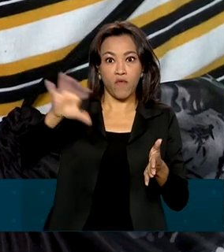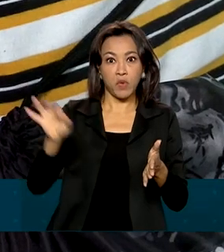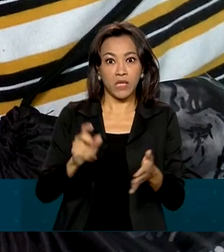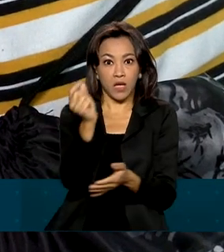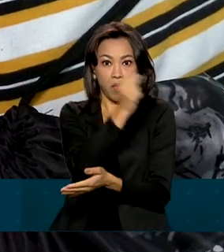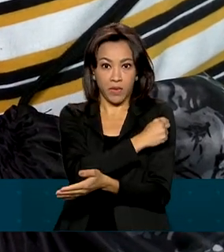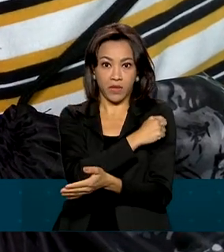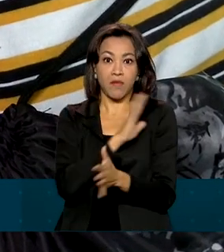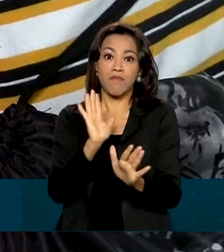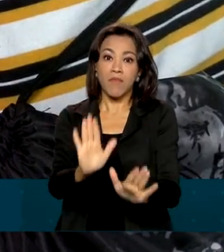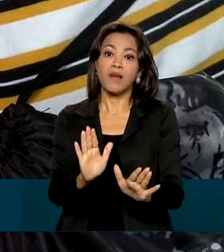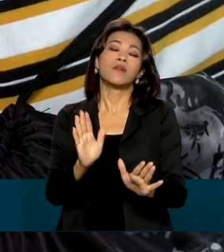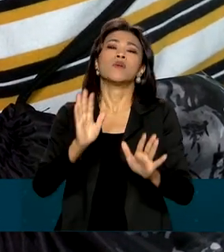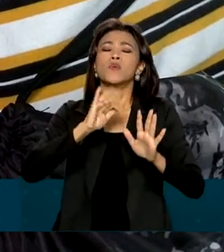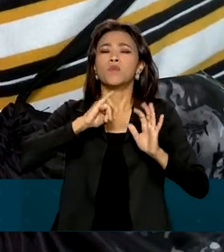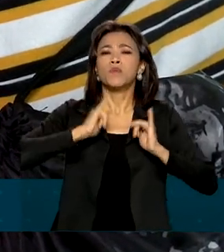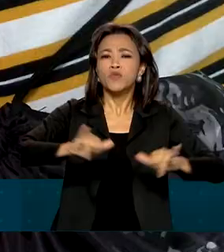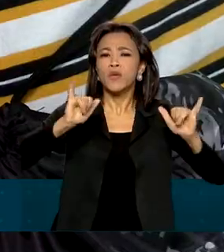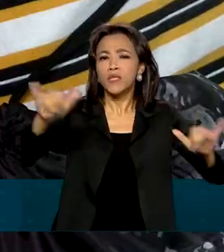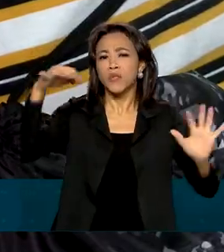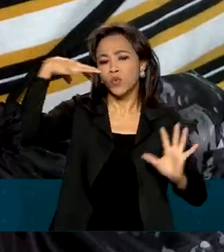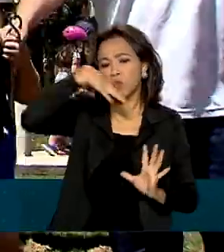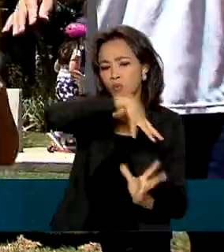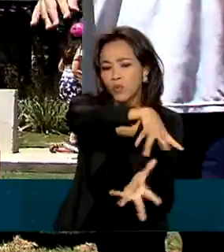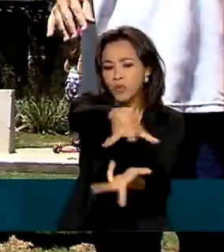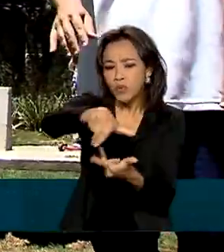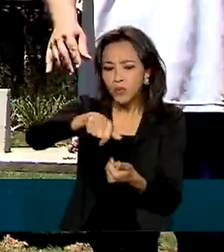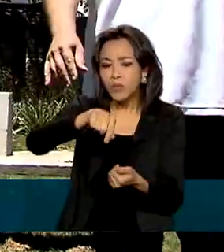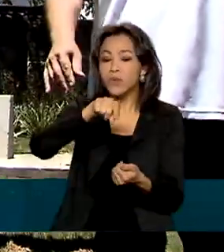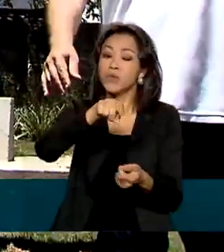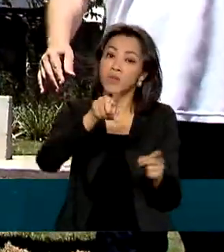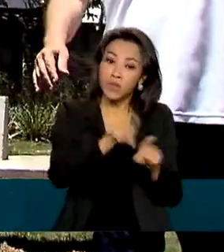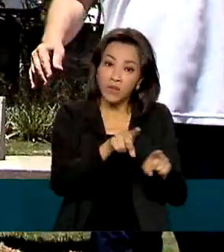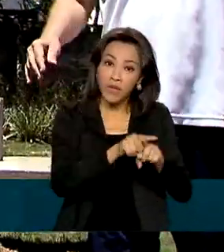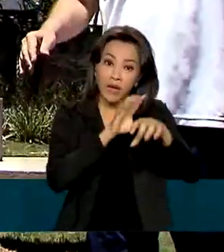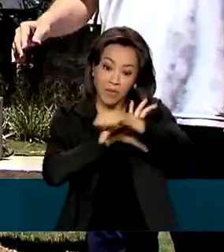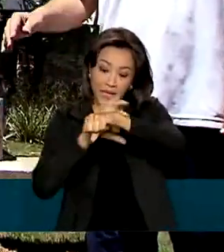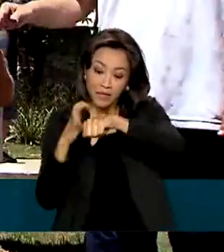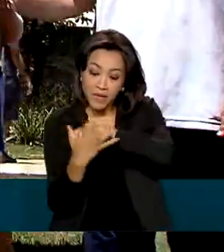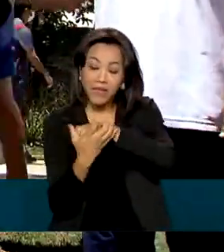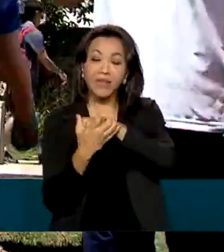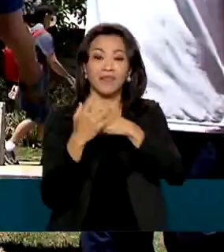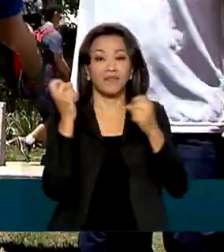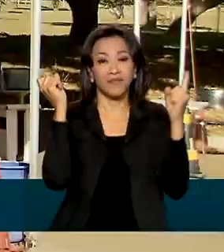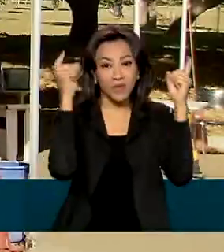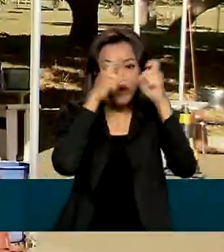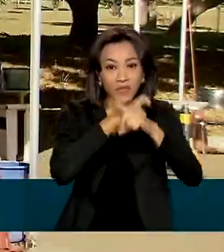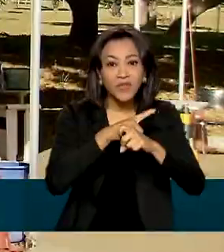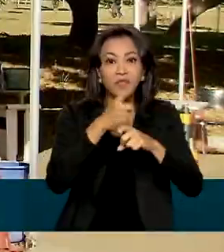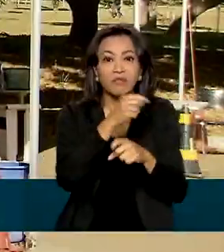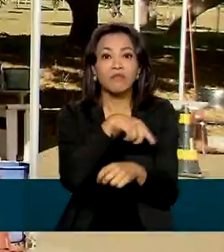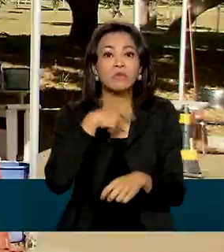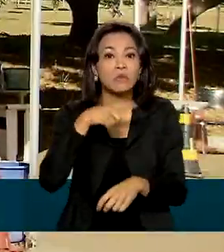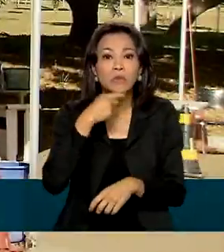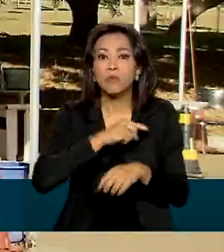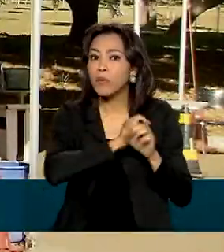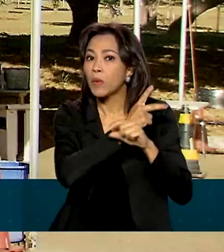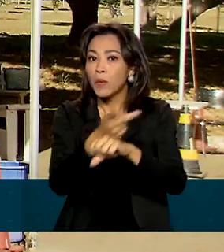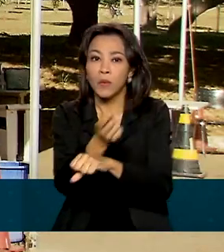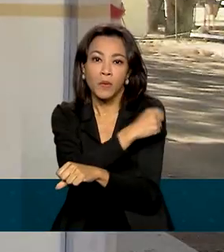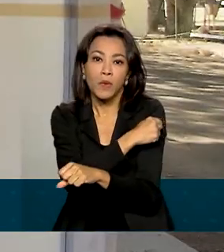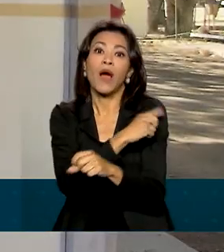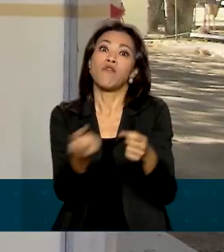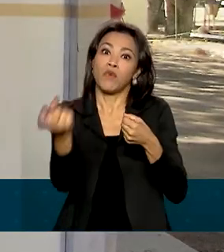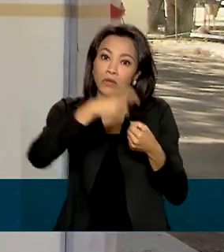Mas uma campanha global anti-vacina e a pandemia facilitaram o retorno de doenças. O sarampo é uma